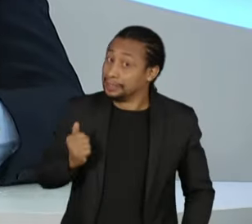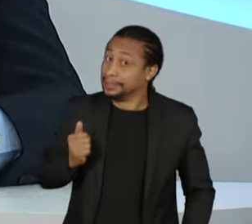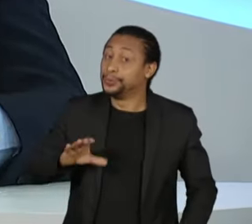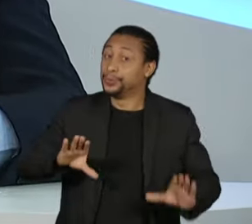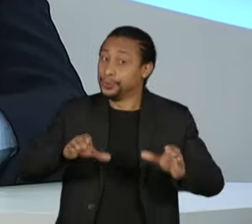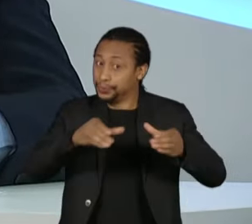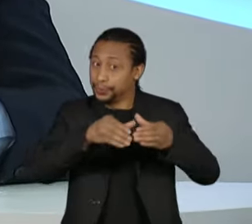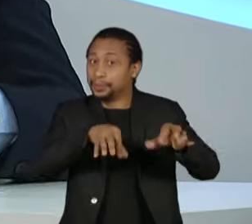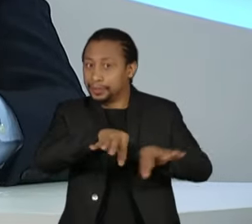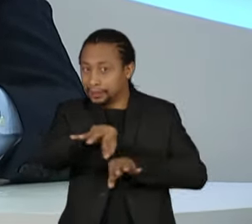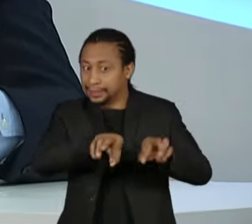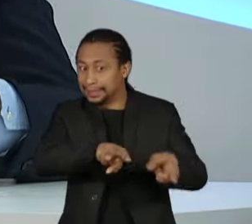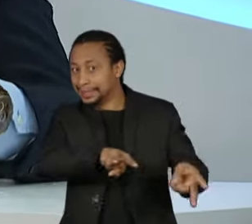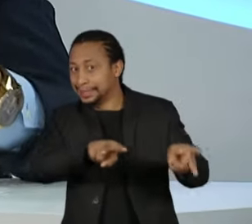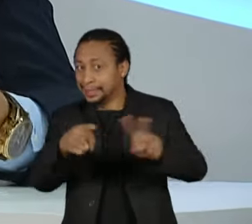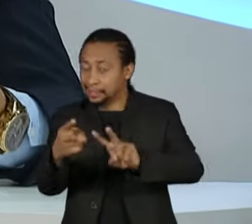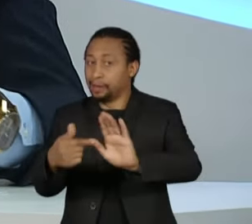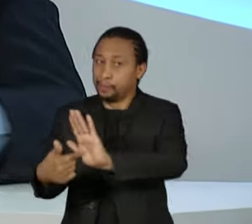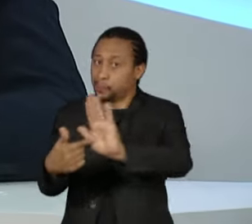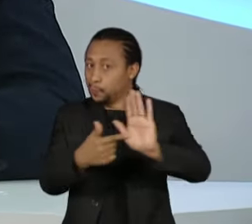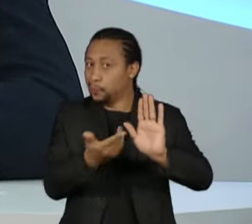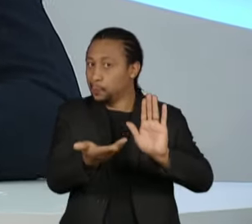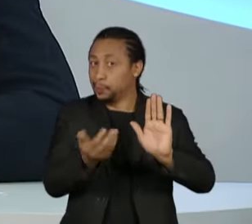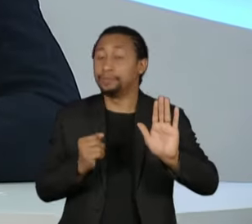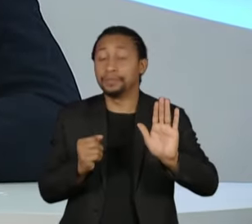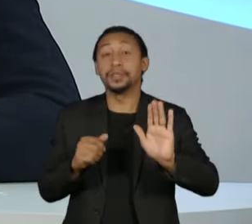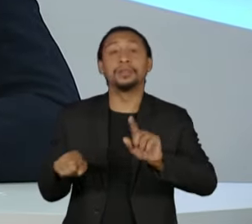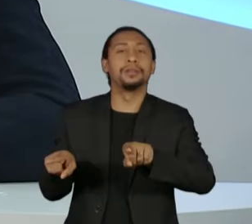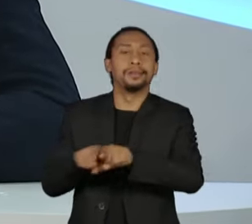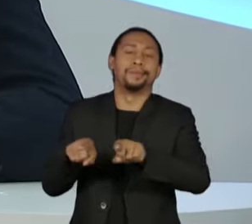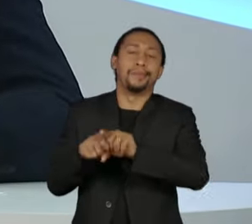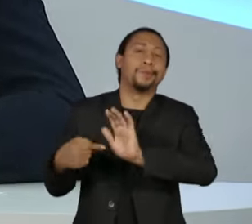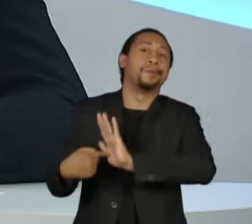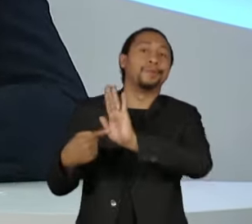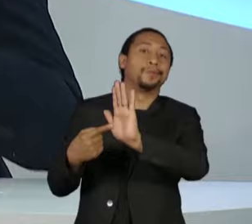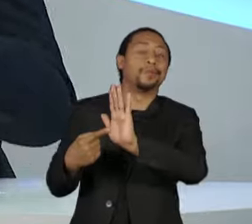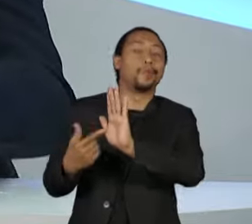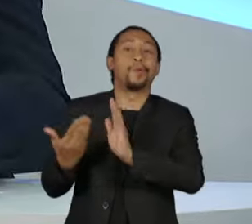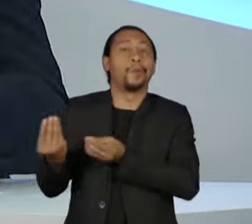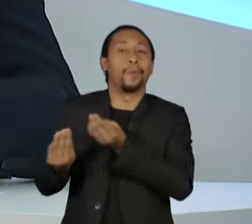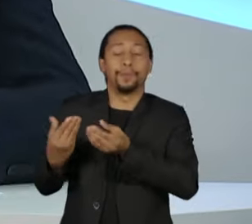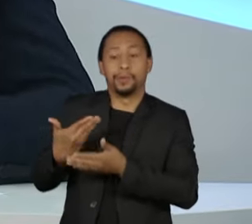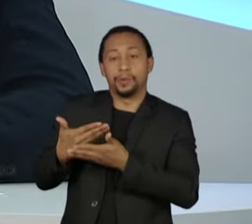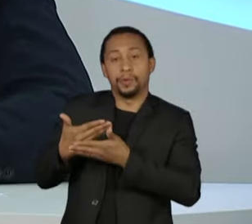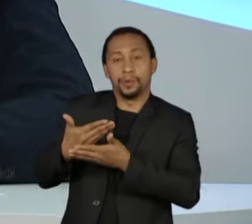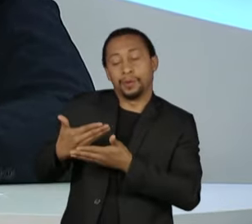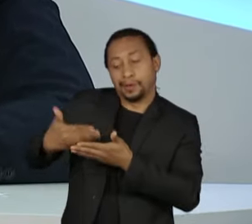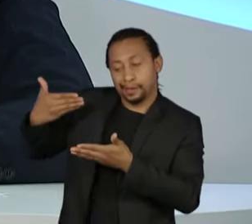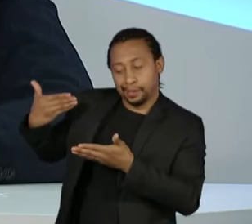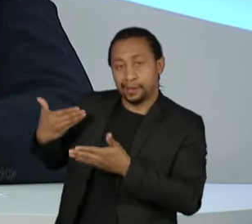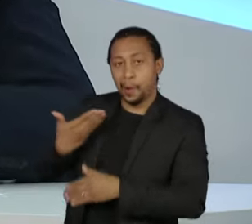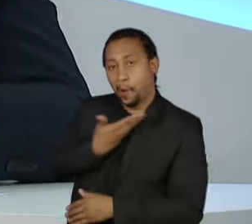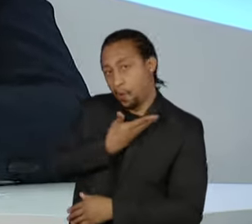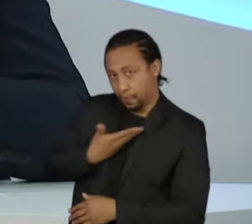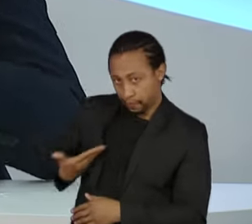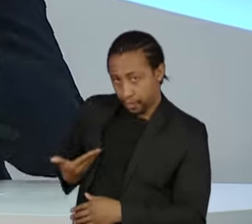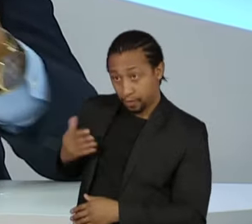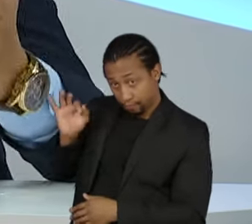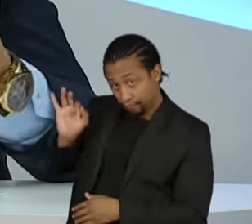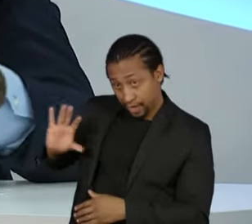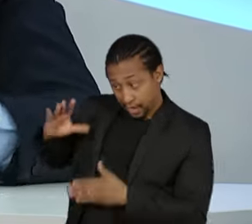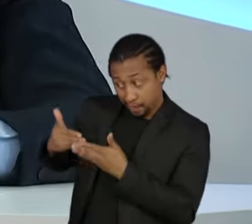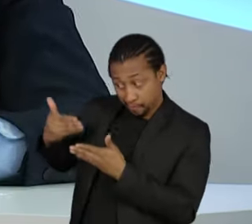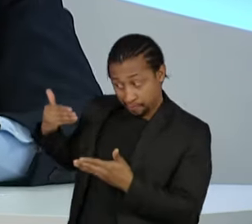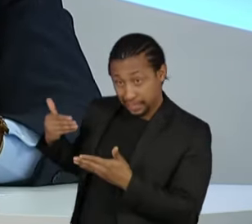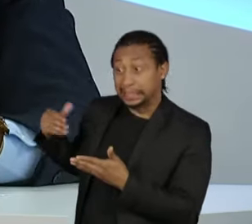Em avançando naquilo que seja o conhecimento do quadro atual do governo, se a situação for pior ainda do que o que está sendo colocado